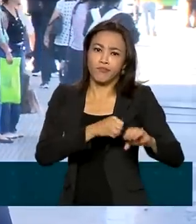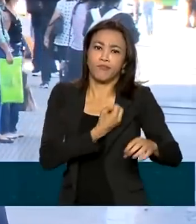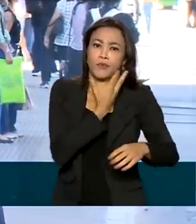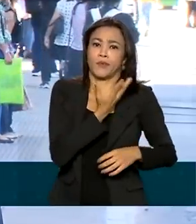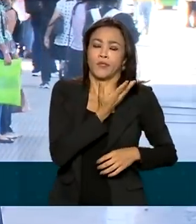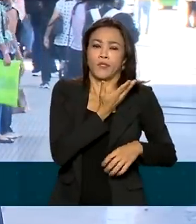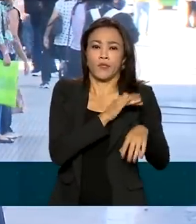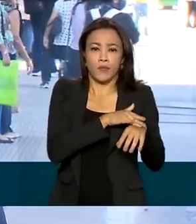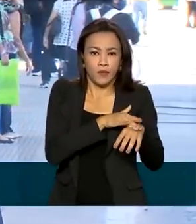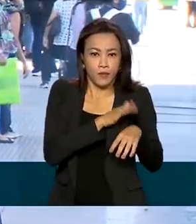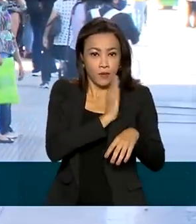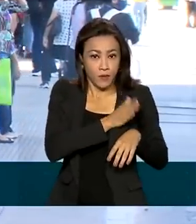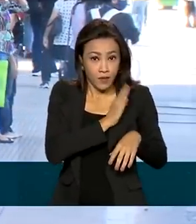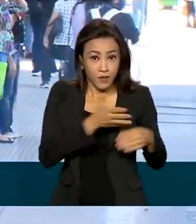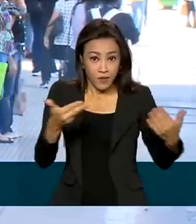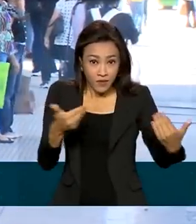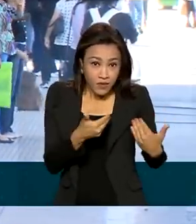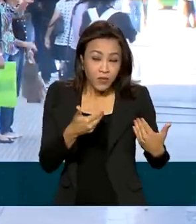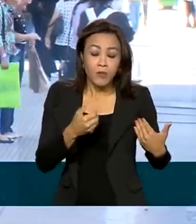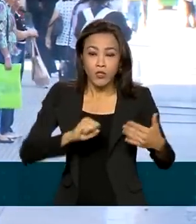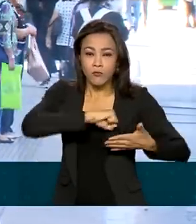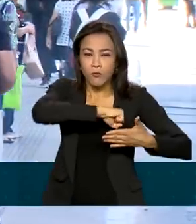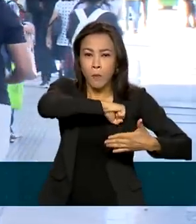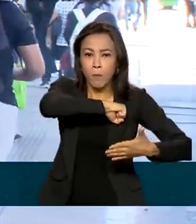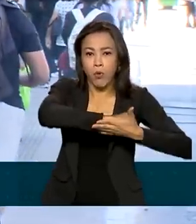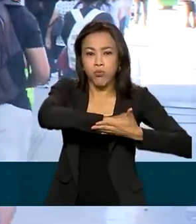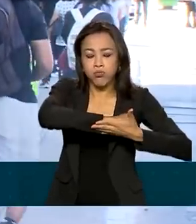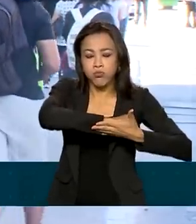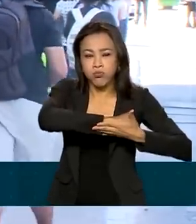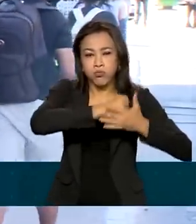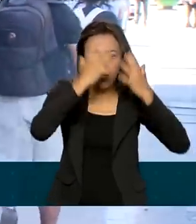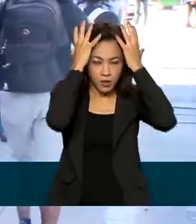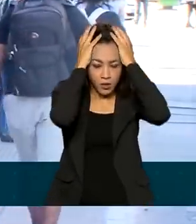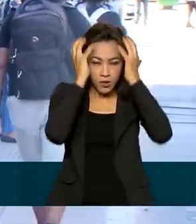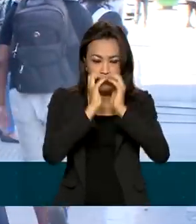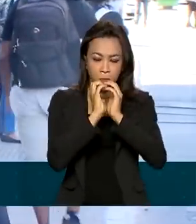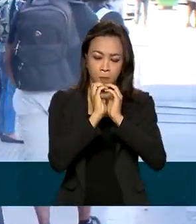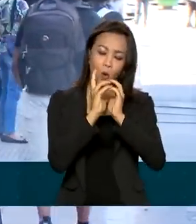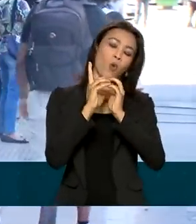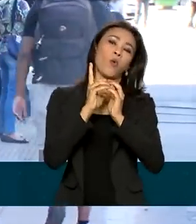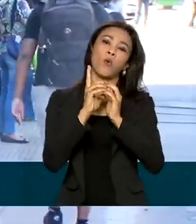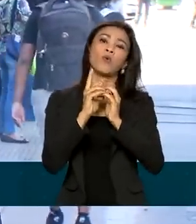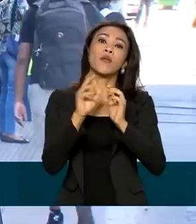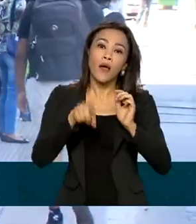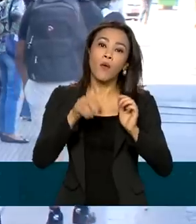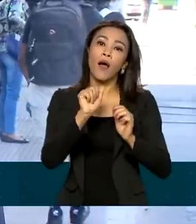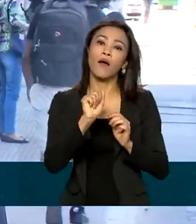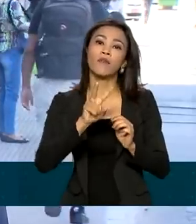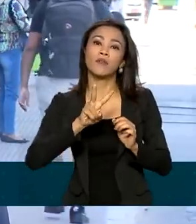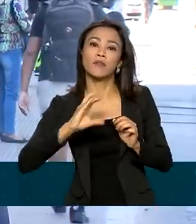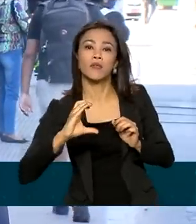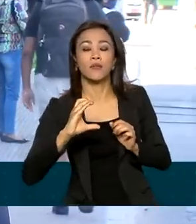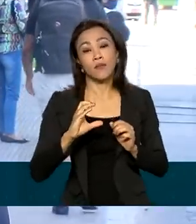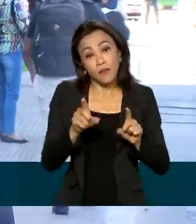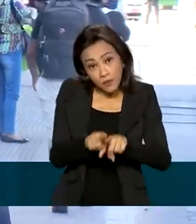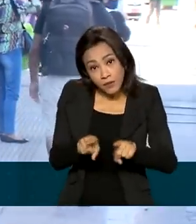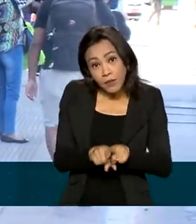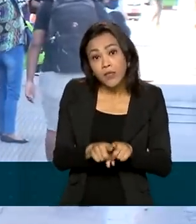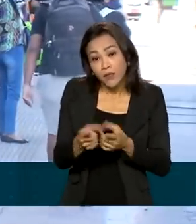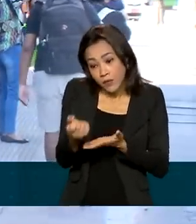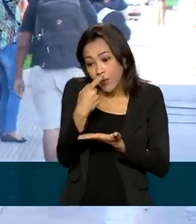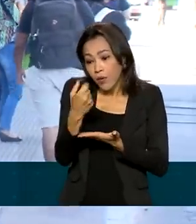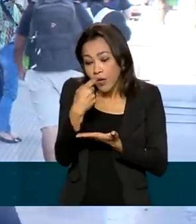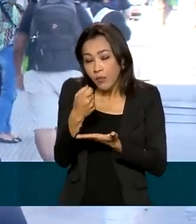Uma porta aberta para a ocorrência de infarto e acidente vascular cerebral, o AVC. Além de tomar a